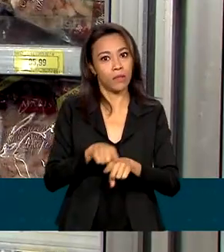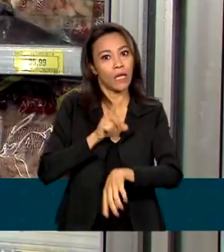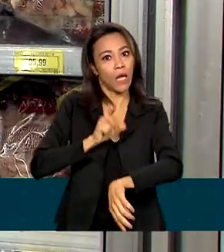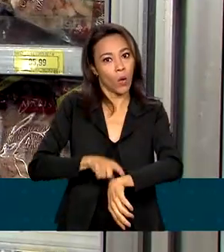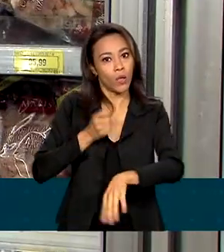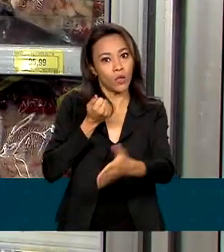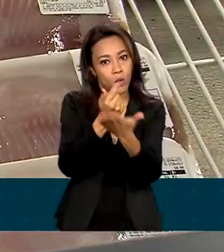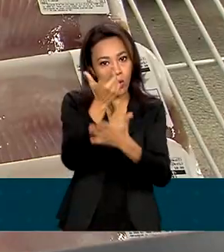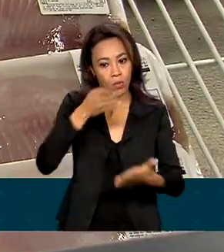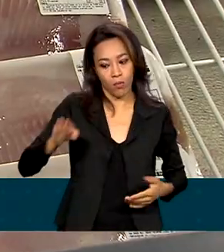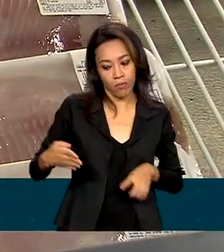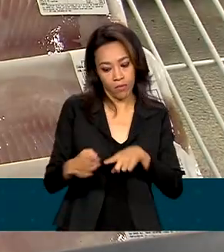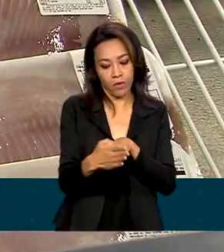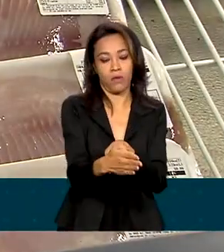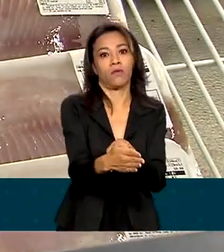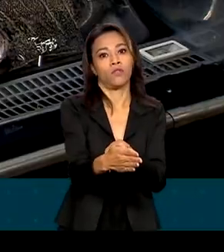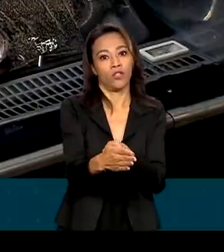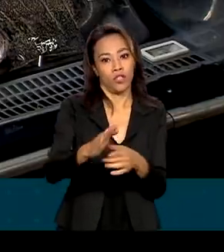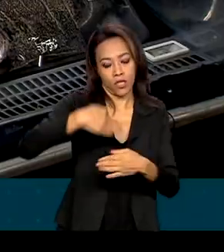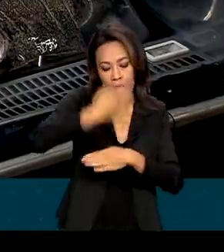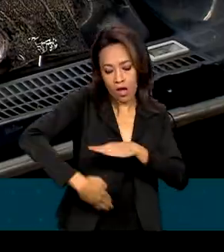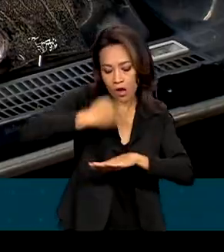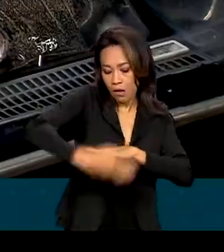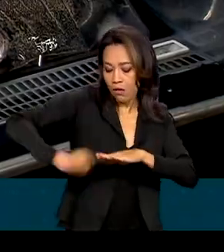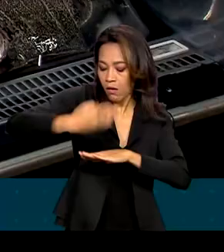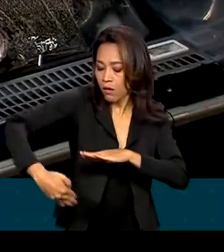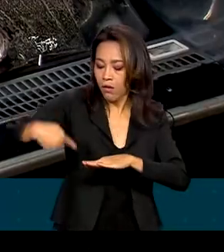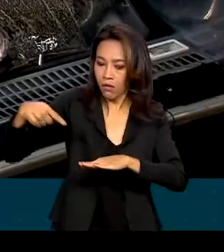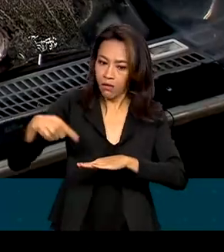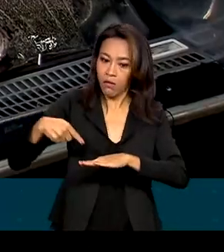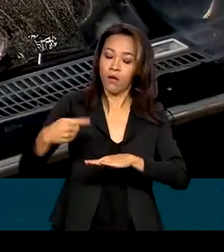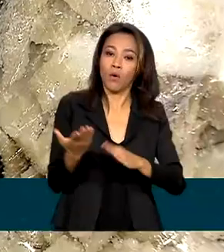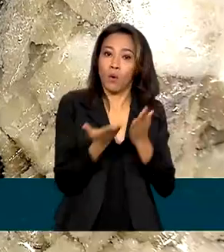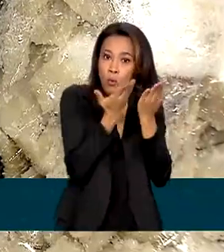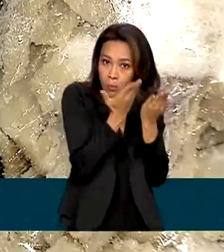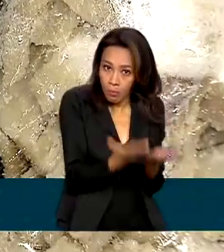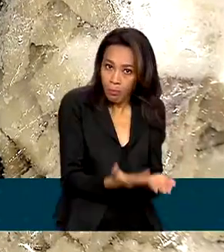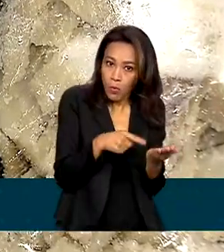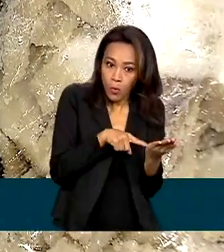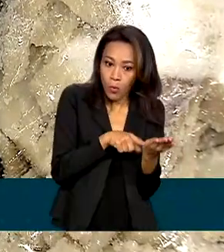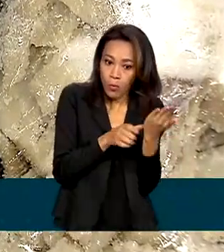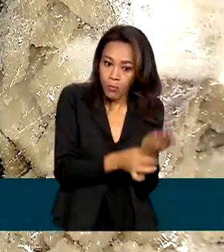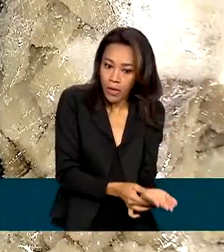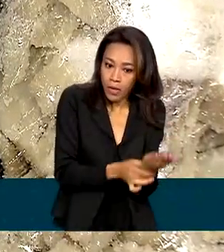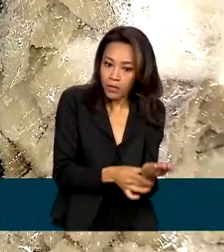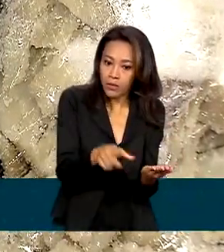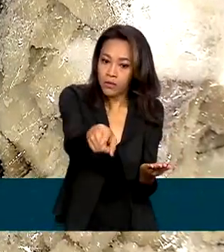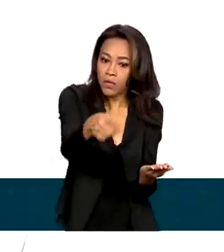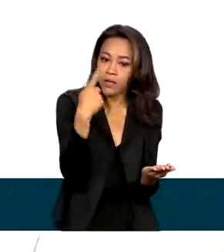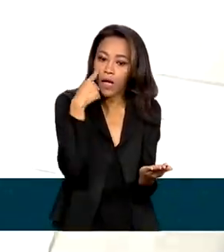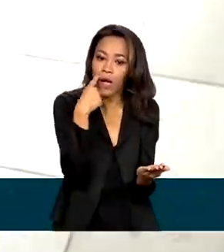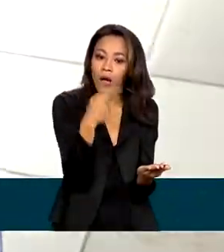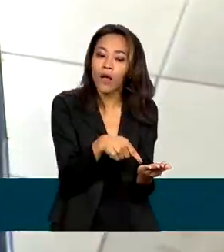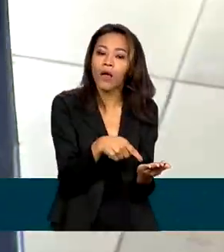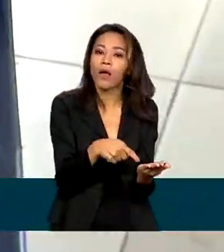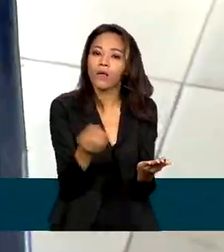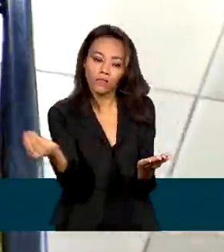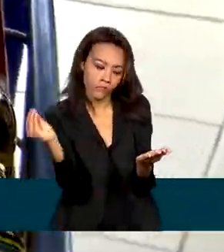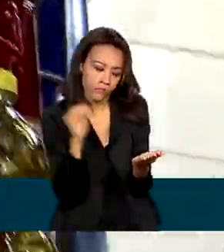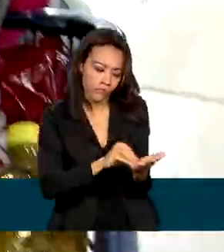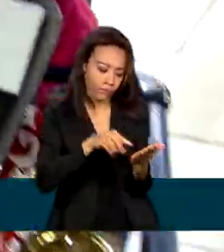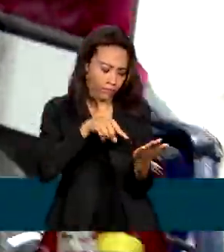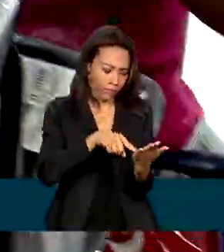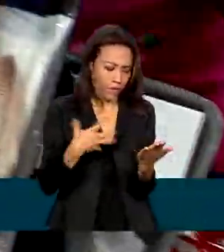pescado congelado pré-embalado. O peso líquido deve estar indicado de forma clara no rótulo do produto e, caso o